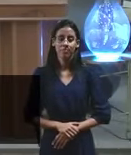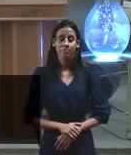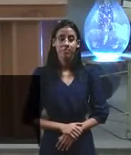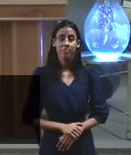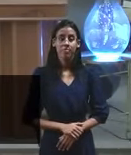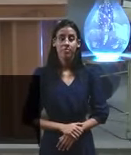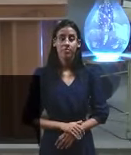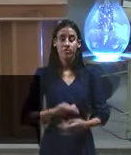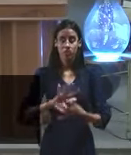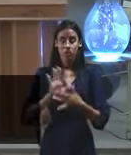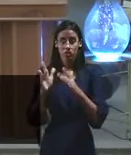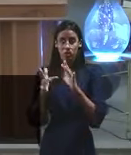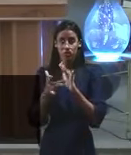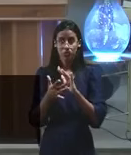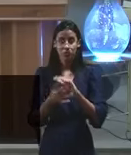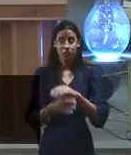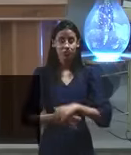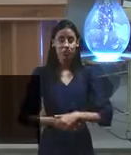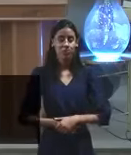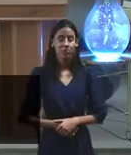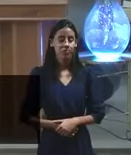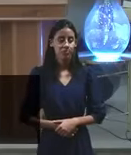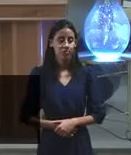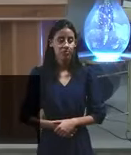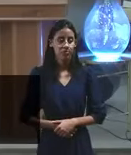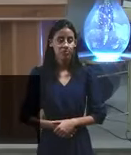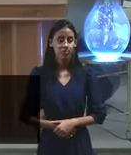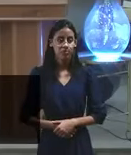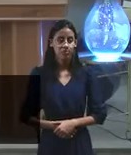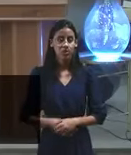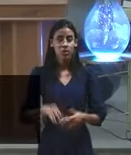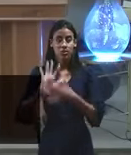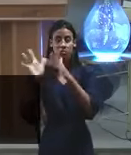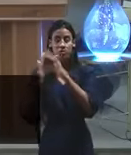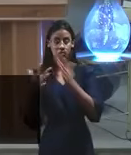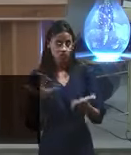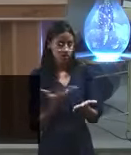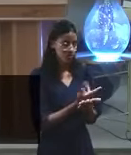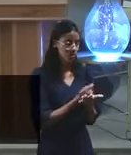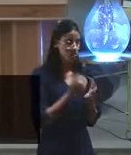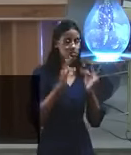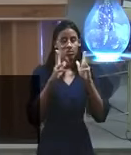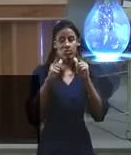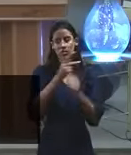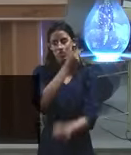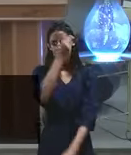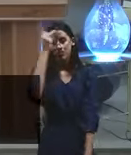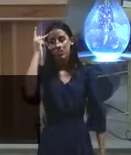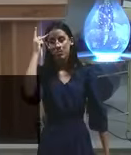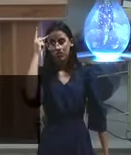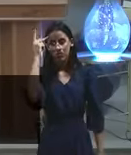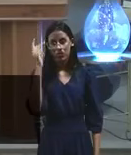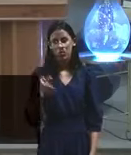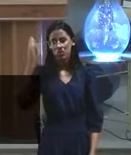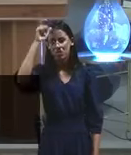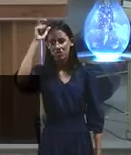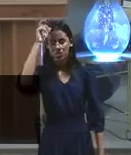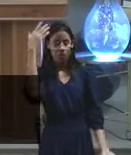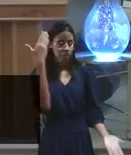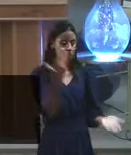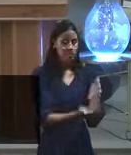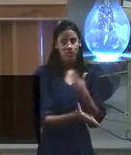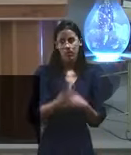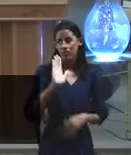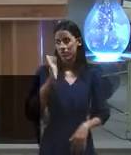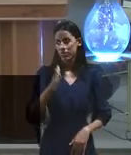Jesus resgata tudo para si, a humanidade, a natureza, o universo e acabou para o diabo. Aí quando você